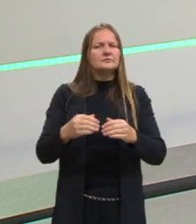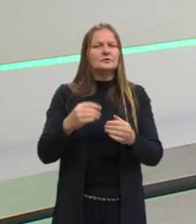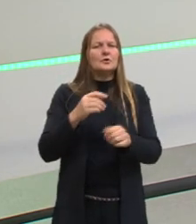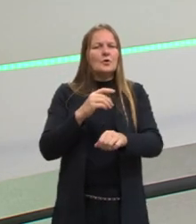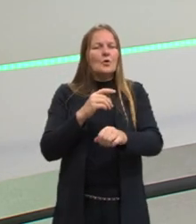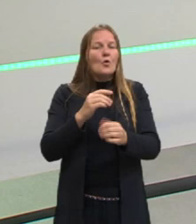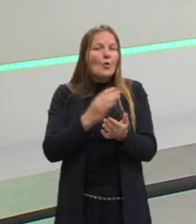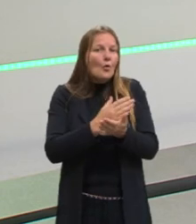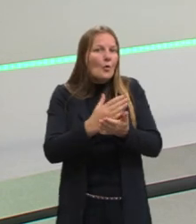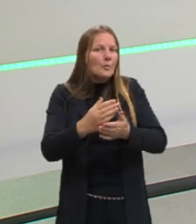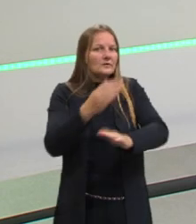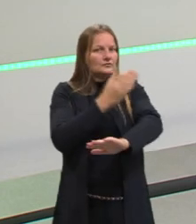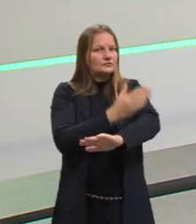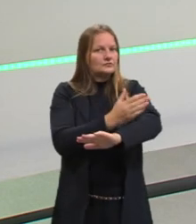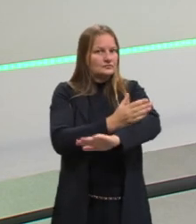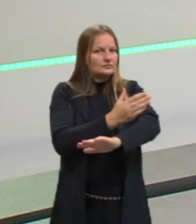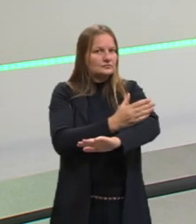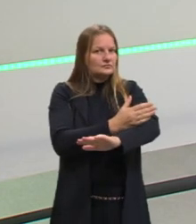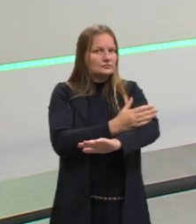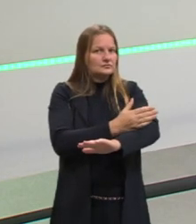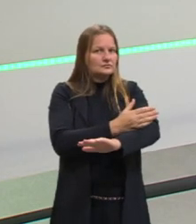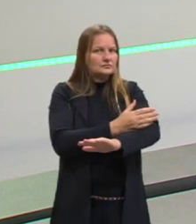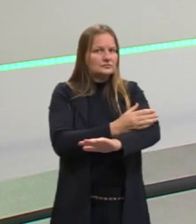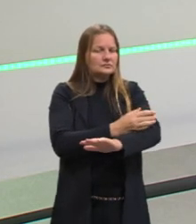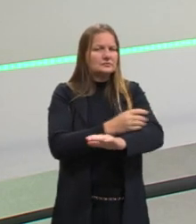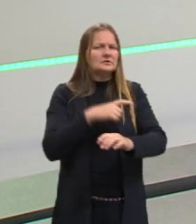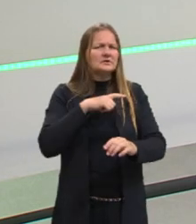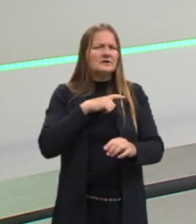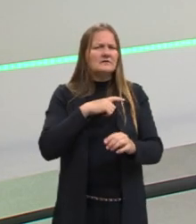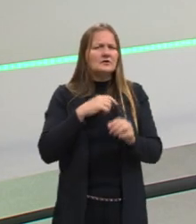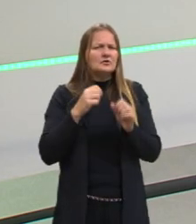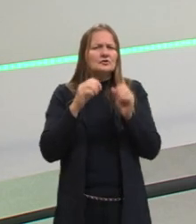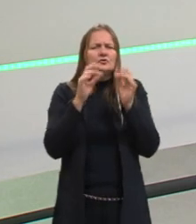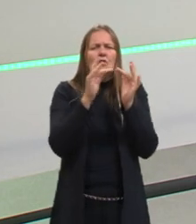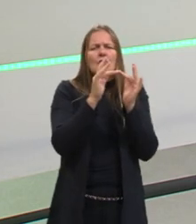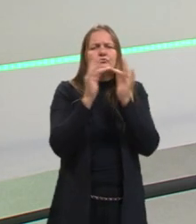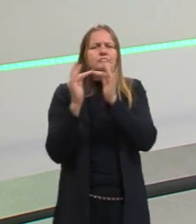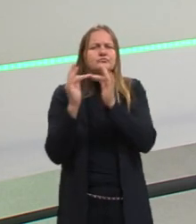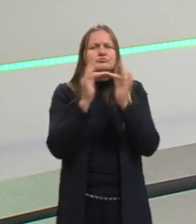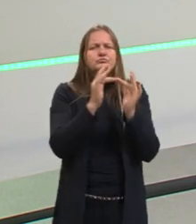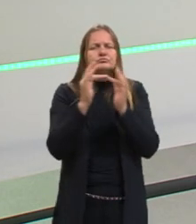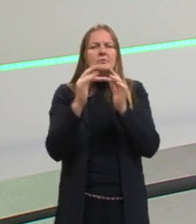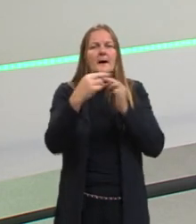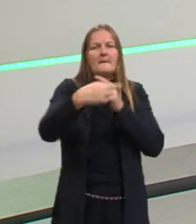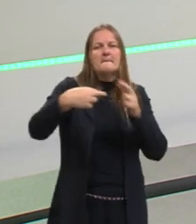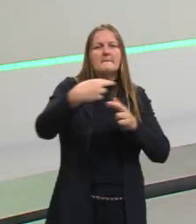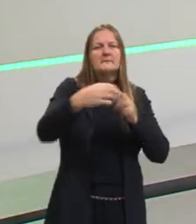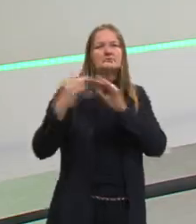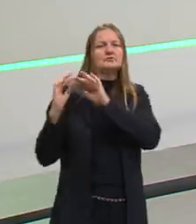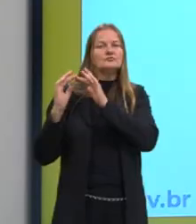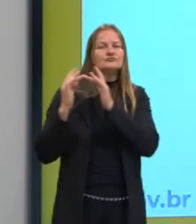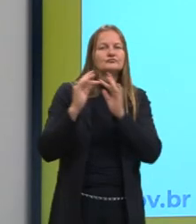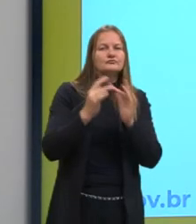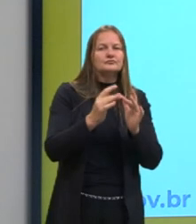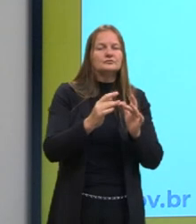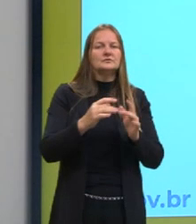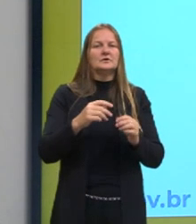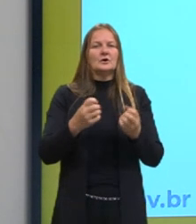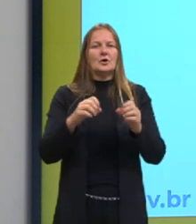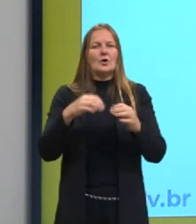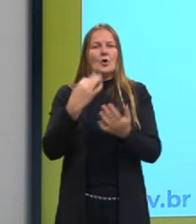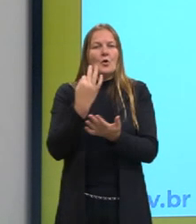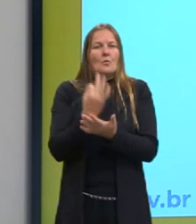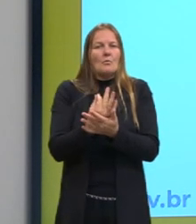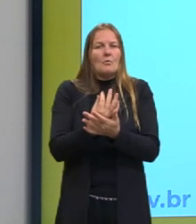de conversão dos povos pagãos, se teve muito sincretismo, muita mistura com elementos de paganismo. Então,